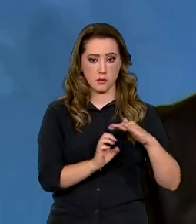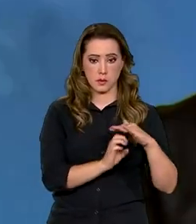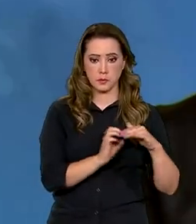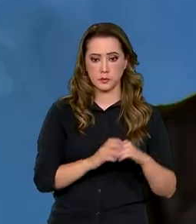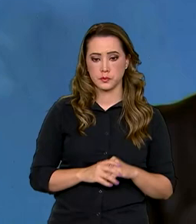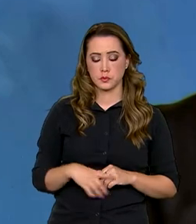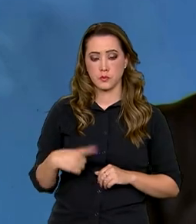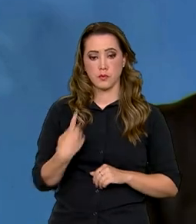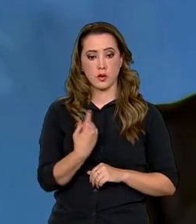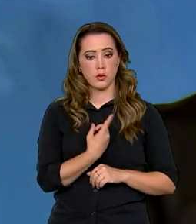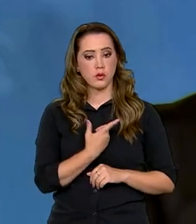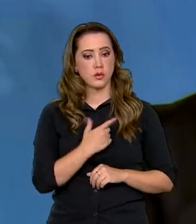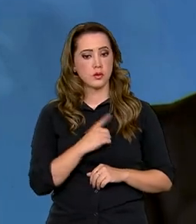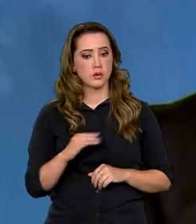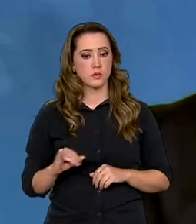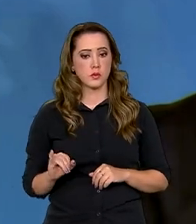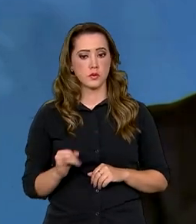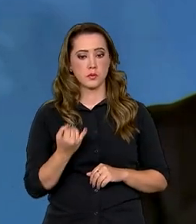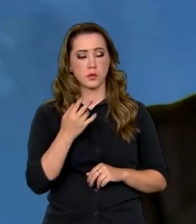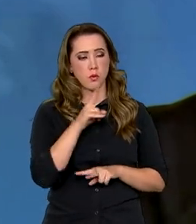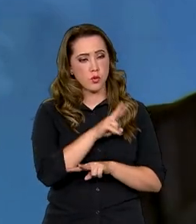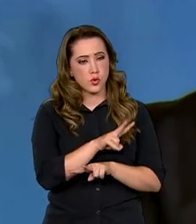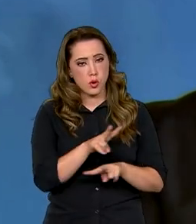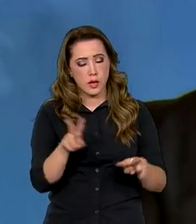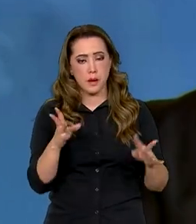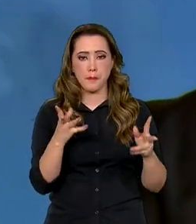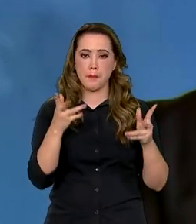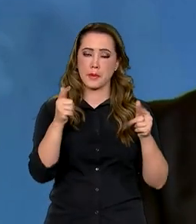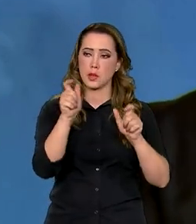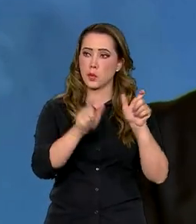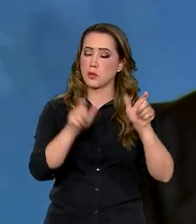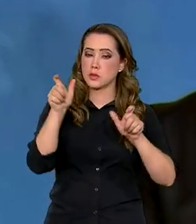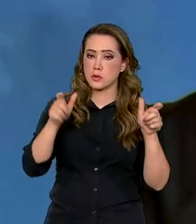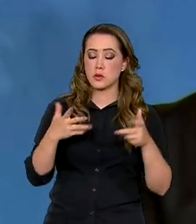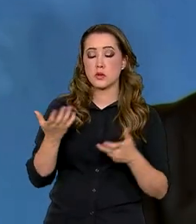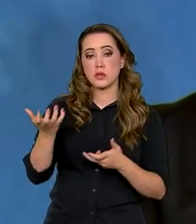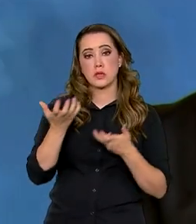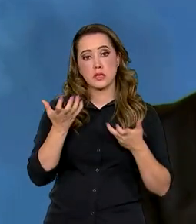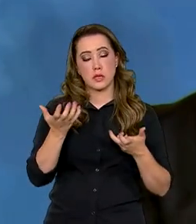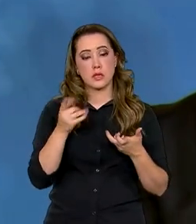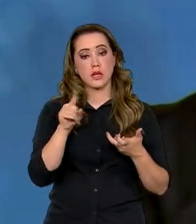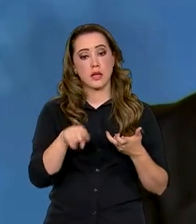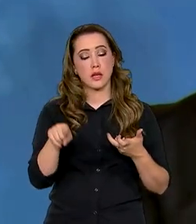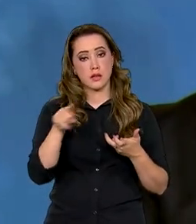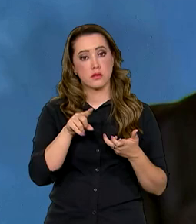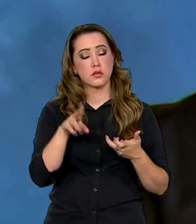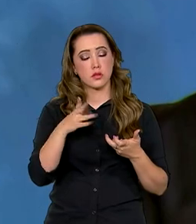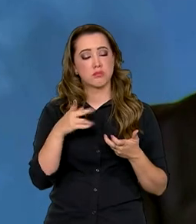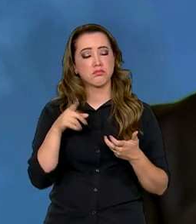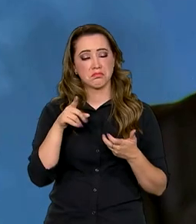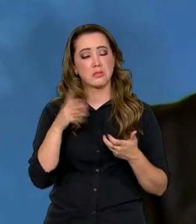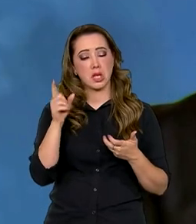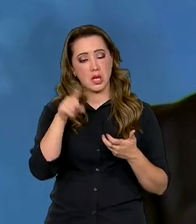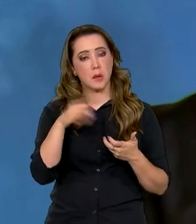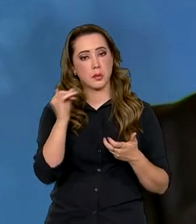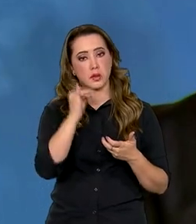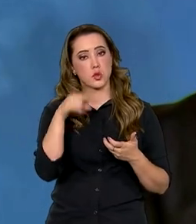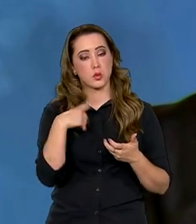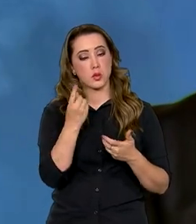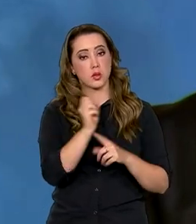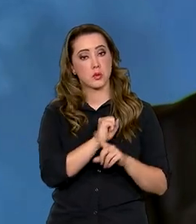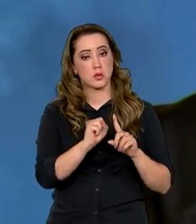Temos a oportunidade de olhar melhor para as pessoas que realmente são a base da nossa população.